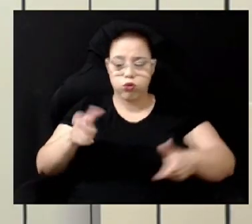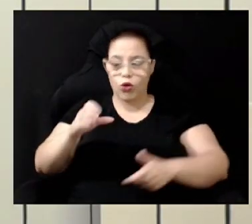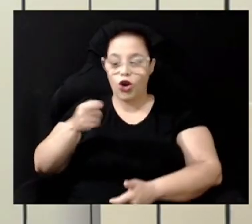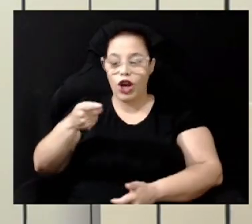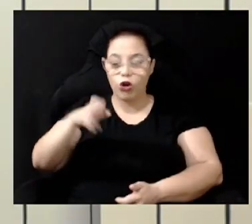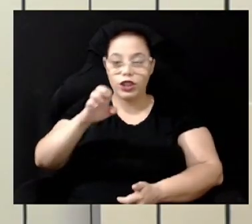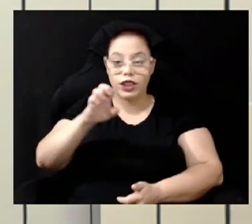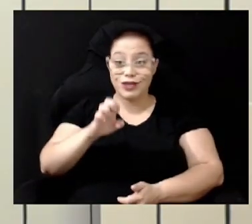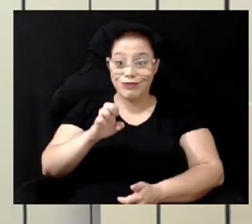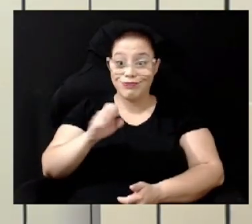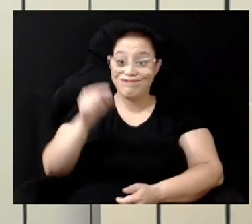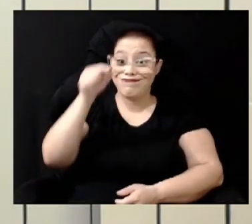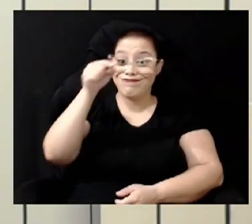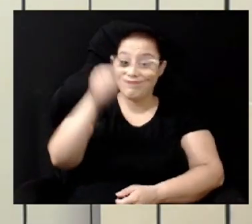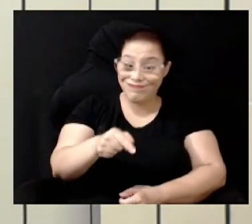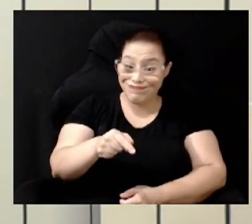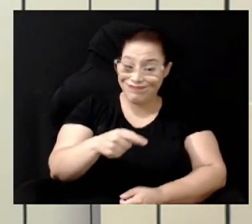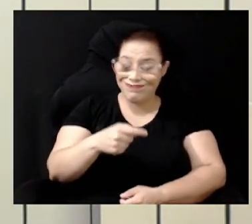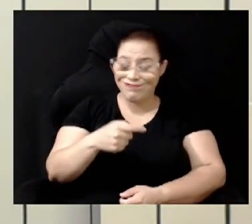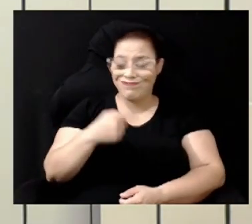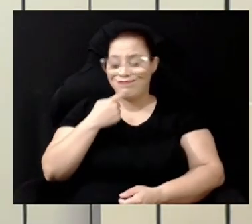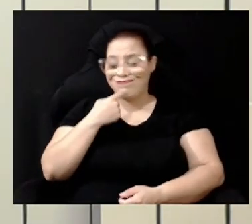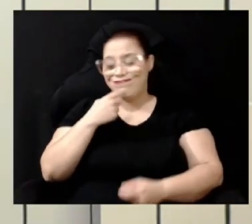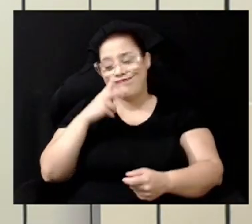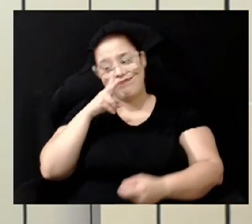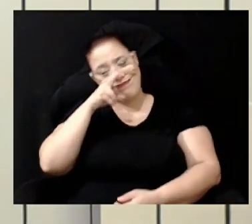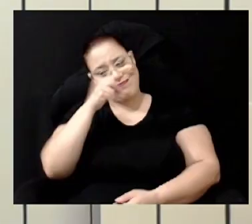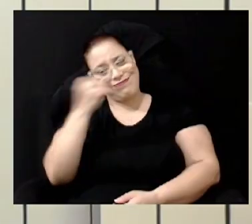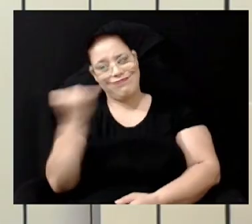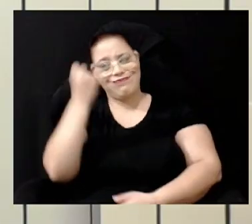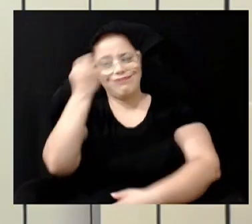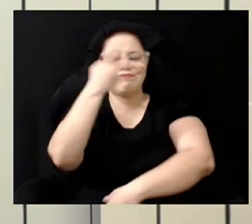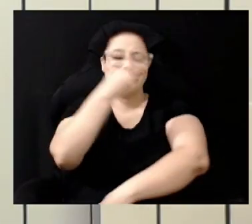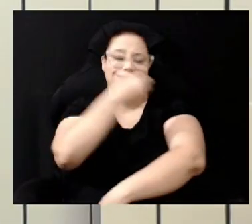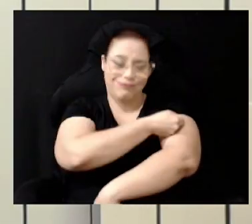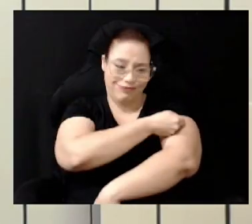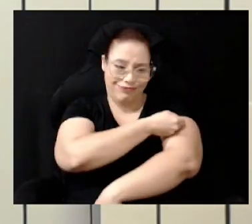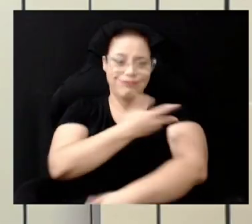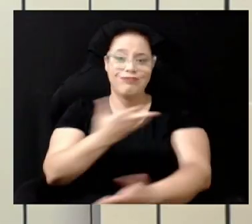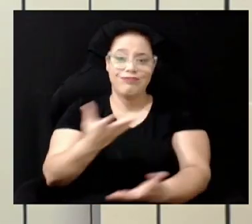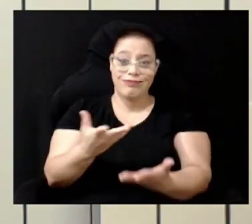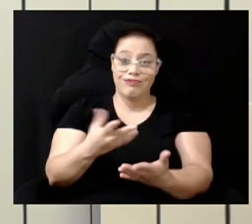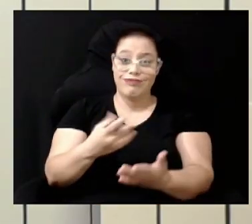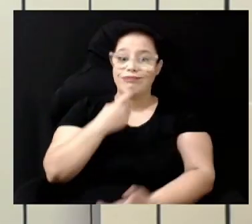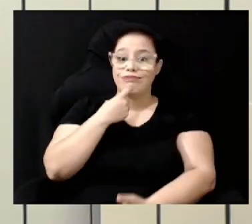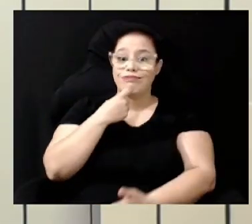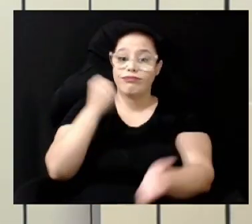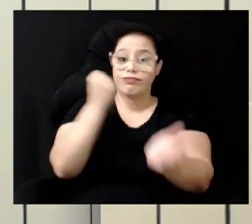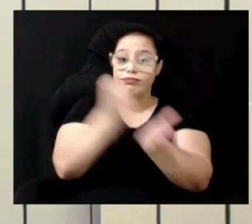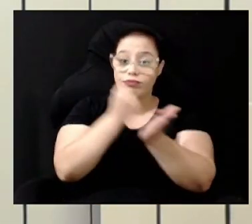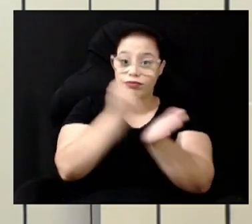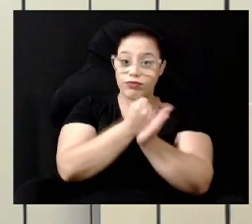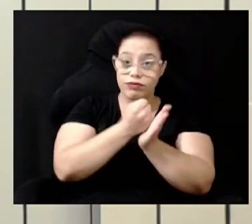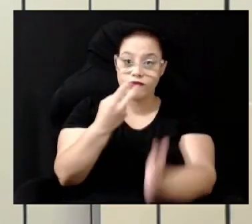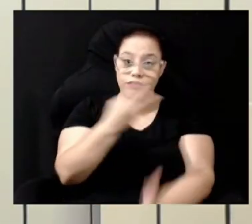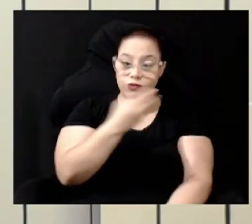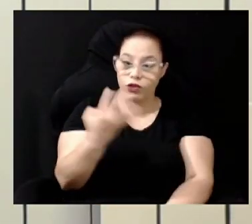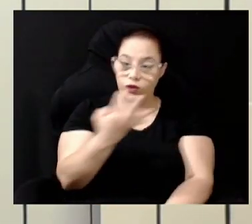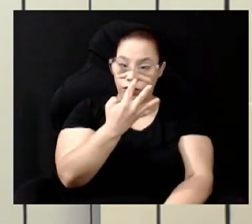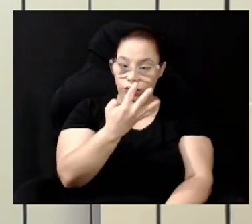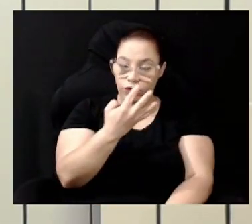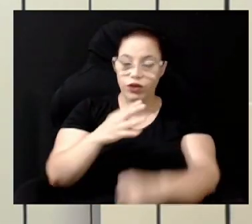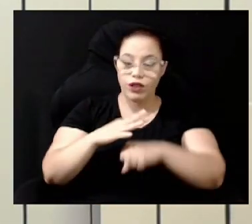aqui em Campinas reforça a importância da vacinação A cidade já registra 24 casos da doença